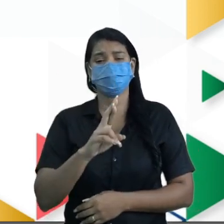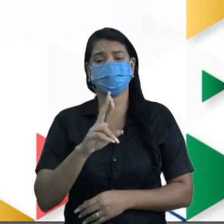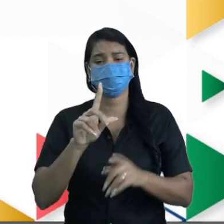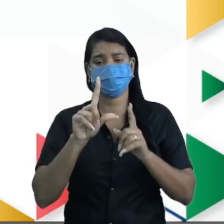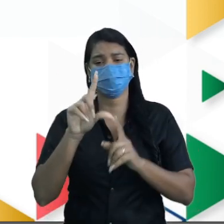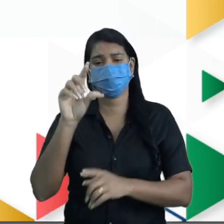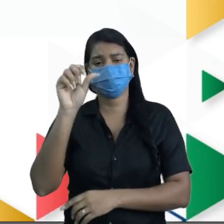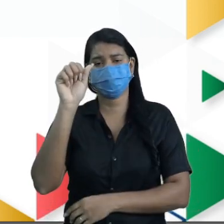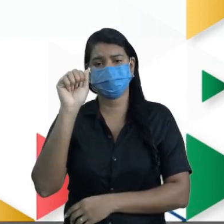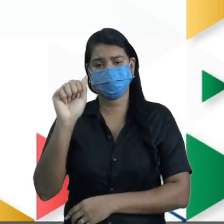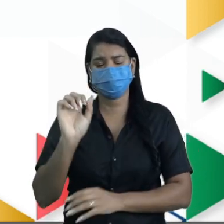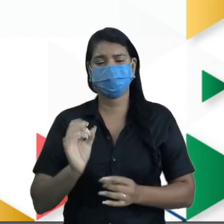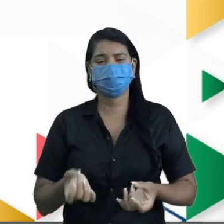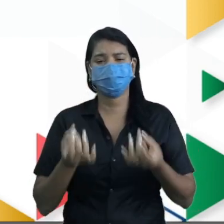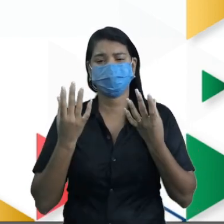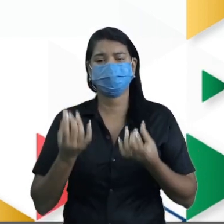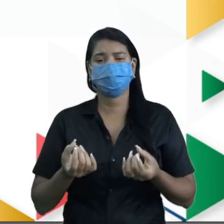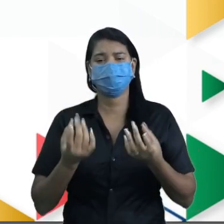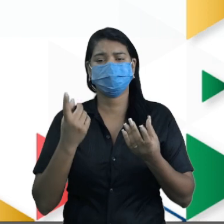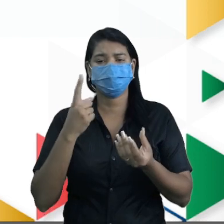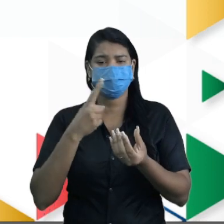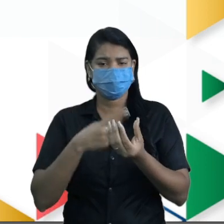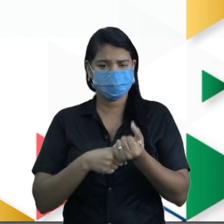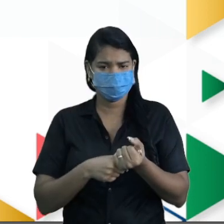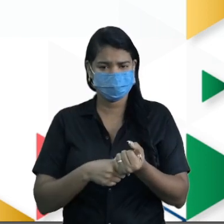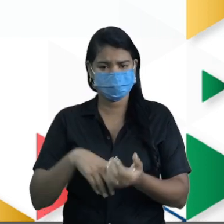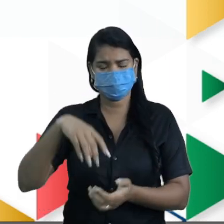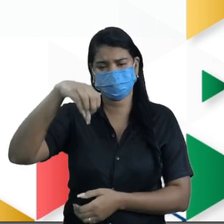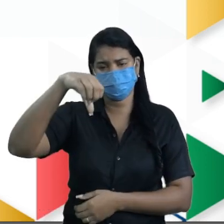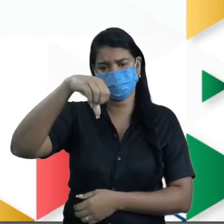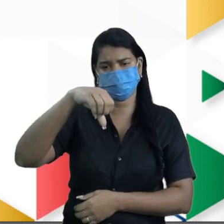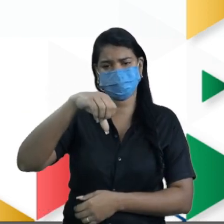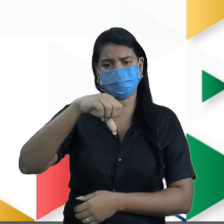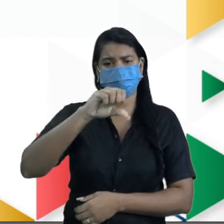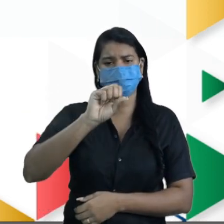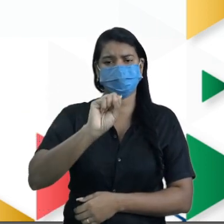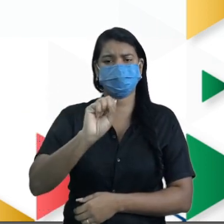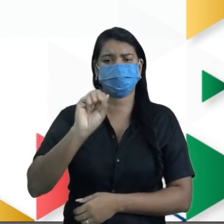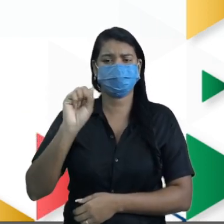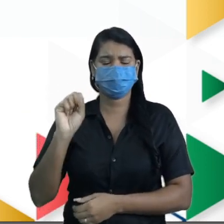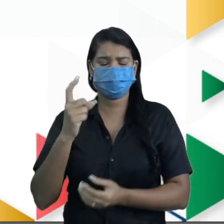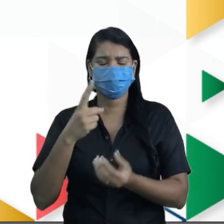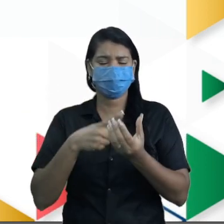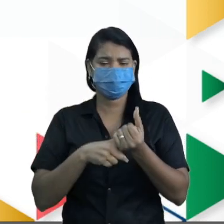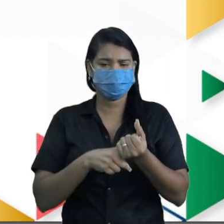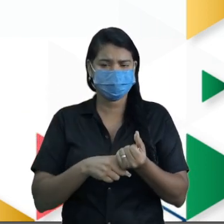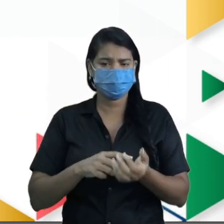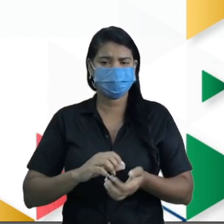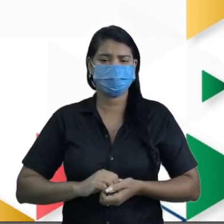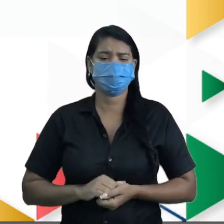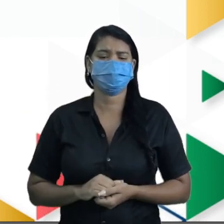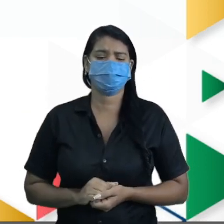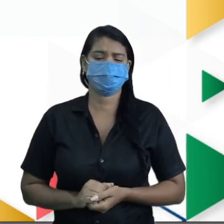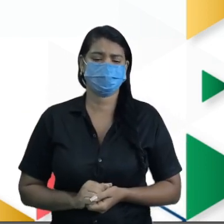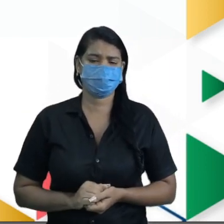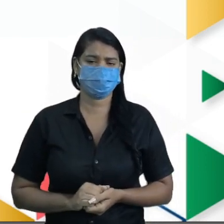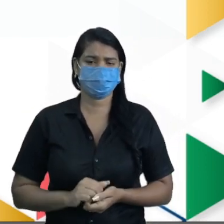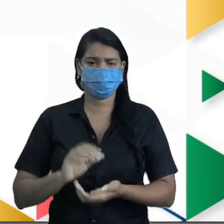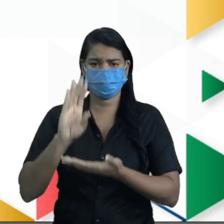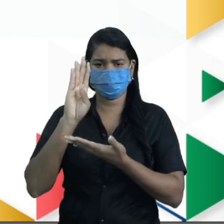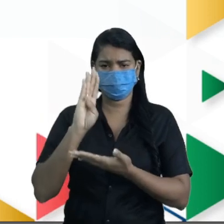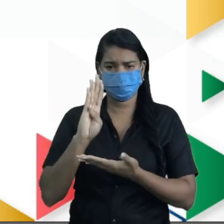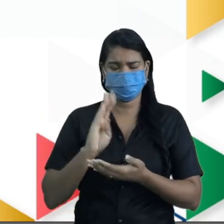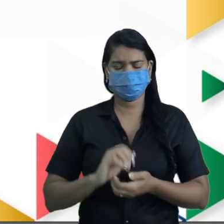A venda de cachorros quentes, o total, é de 989 cachorros quentes, tá? No item B, quantos